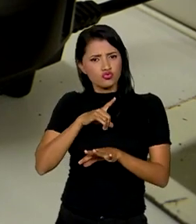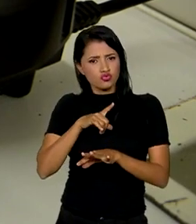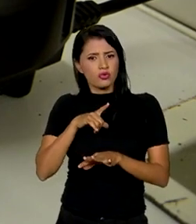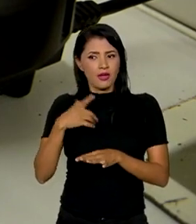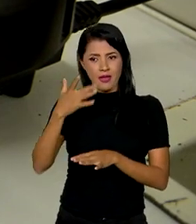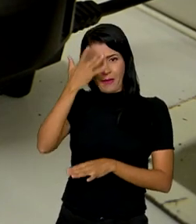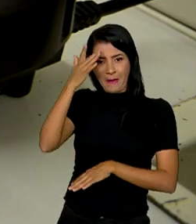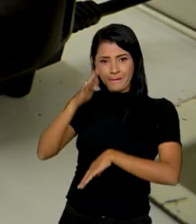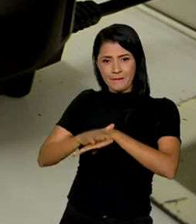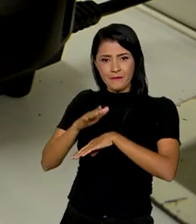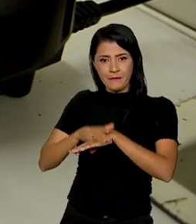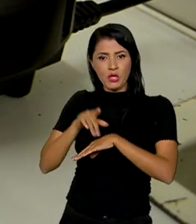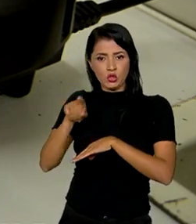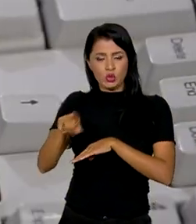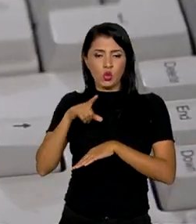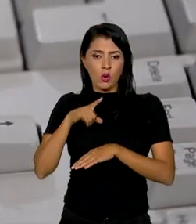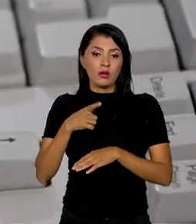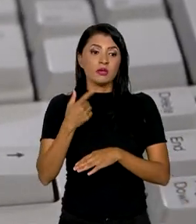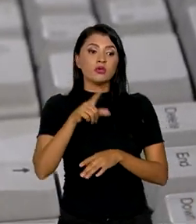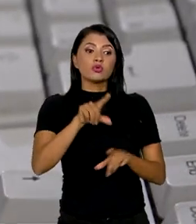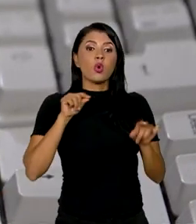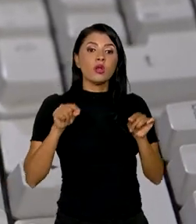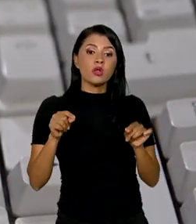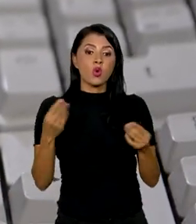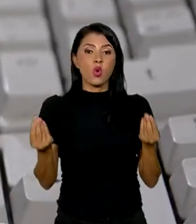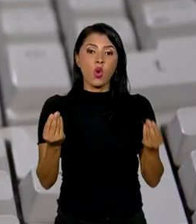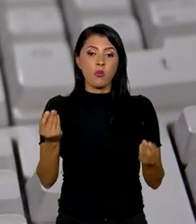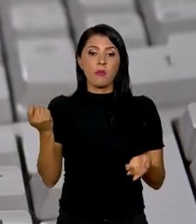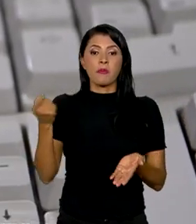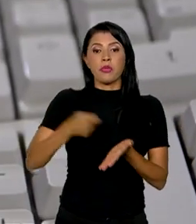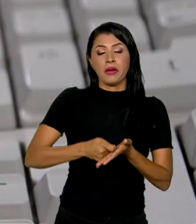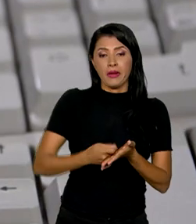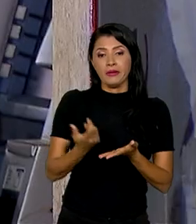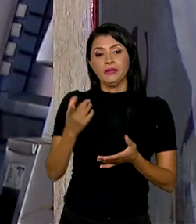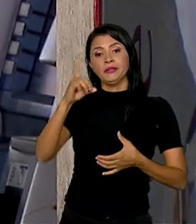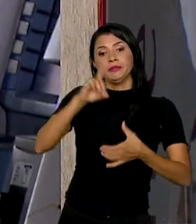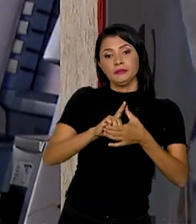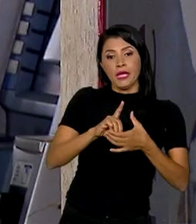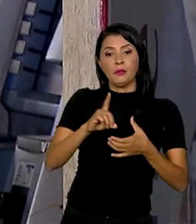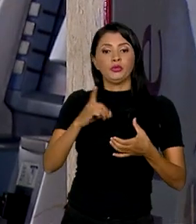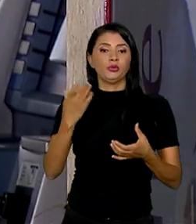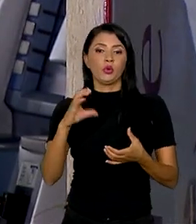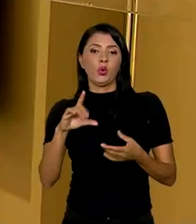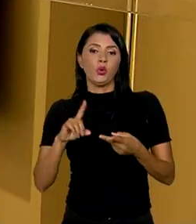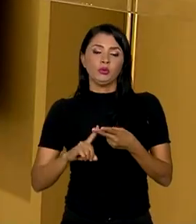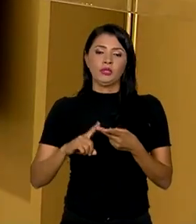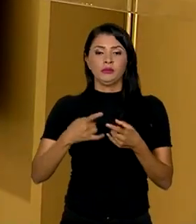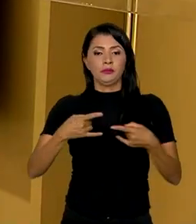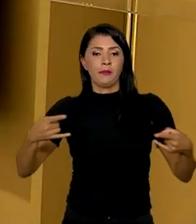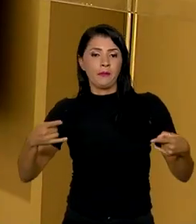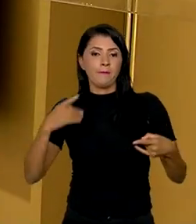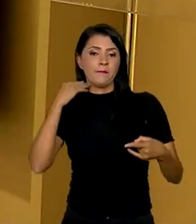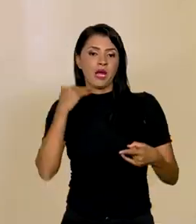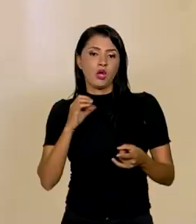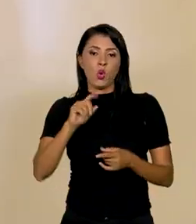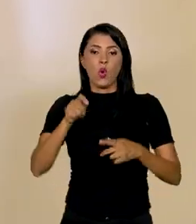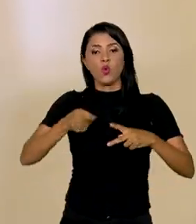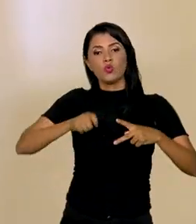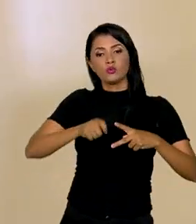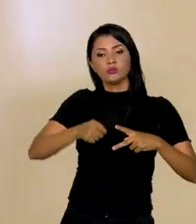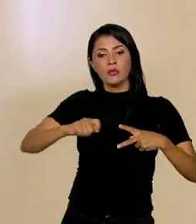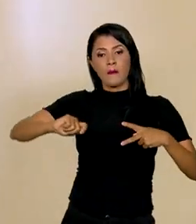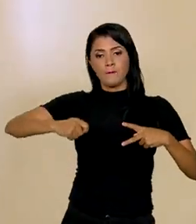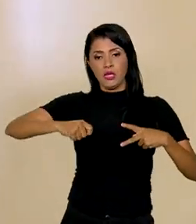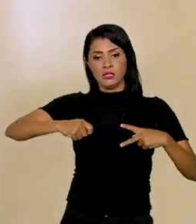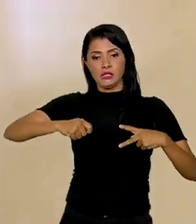devedor quem escolhe a forma de pagamento. Débito automático em conta, boleto bancário ou PIX. Ela